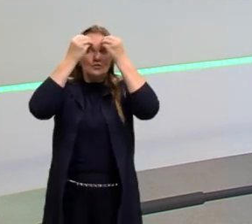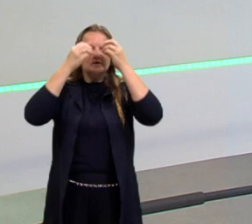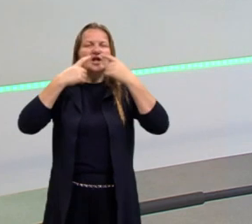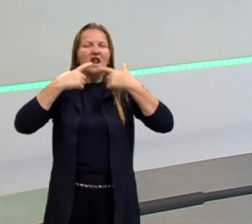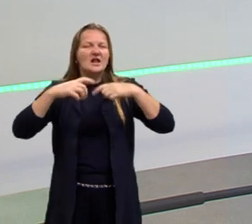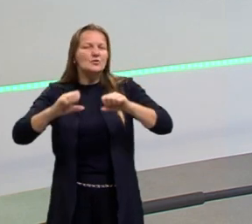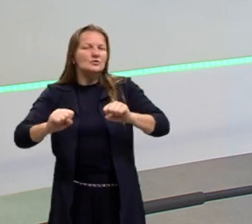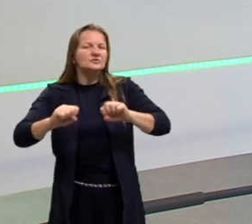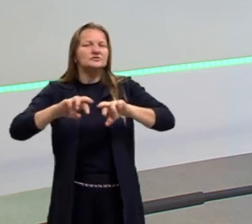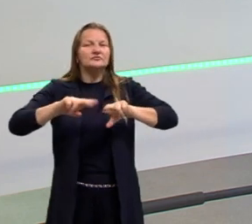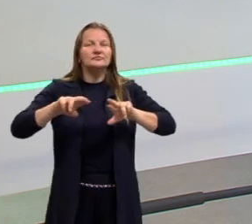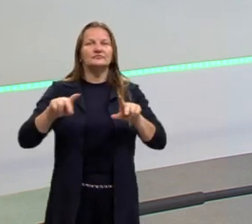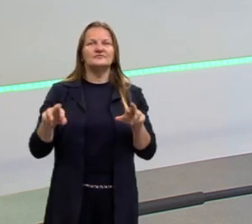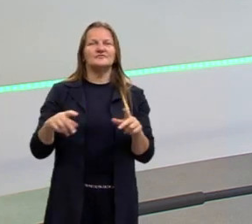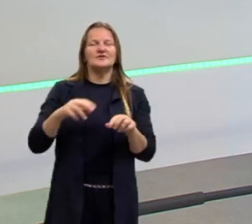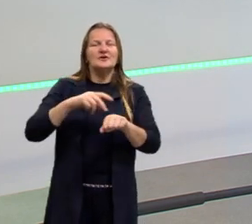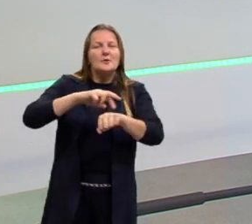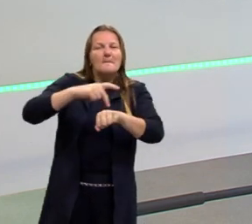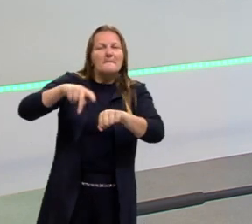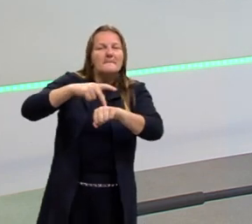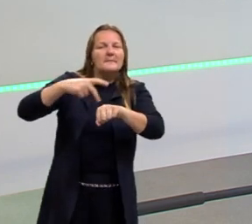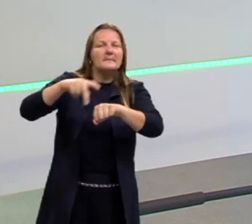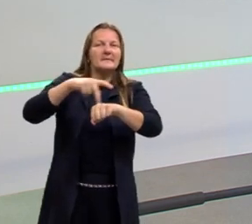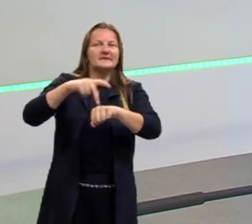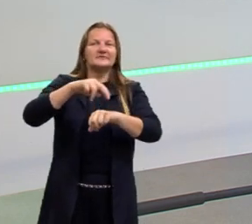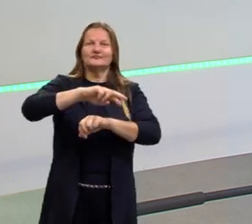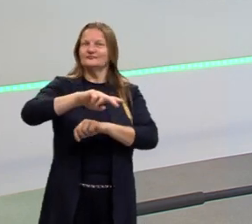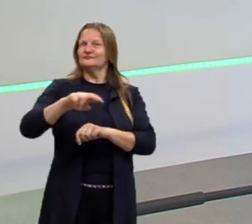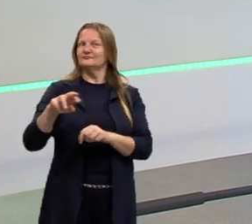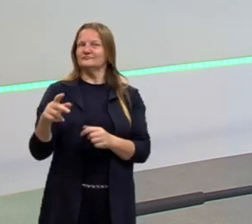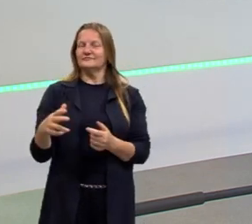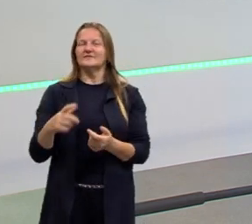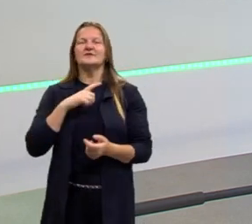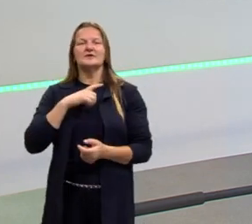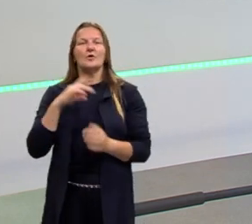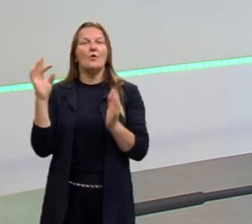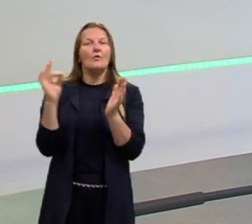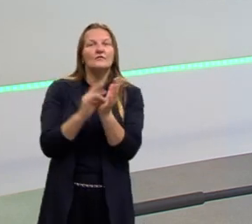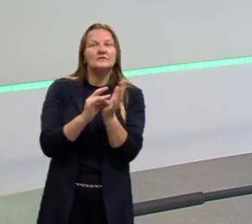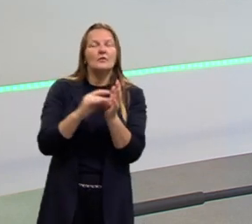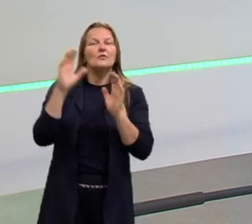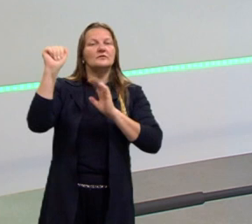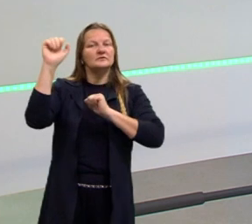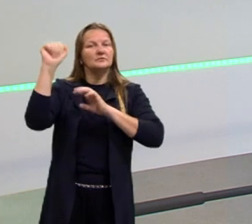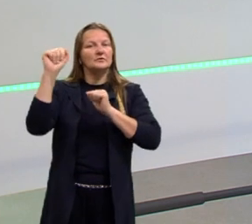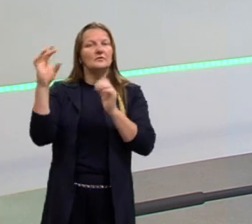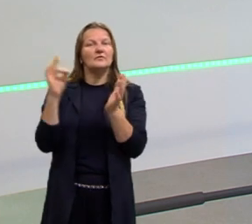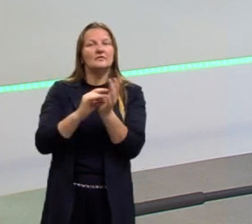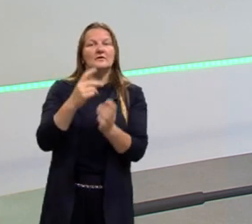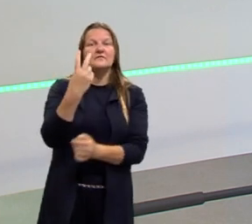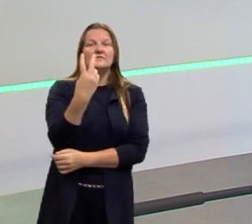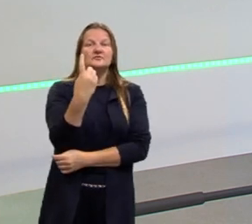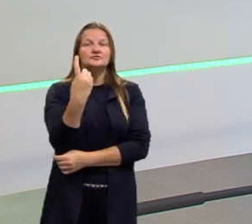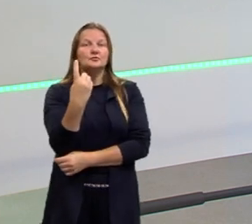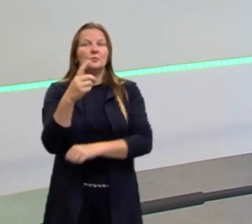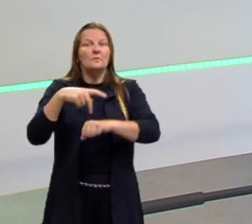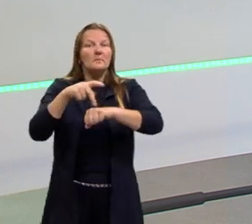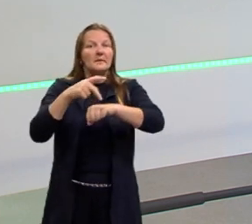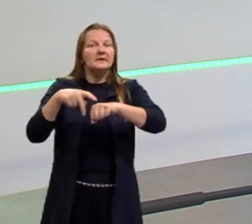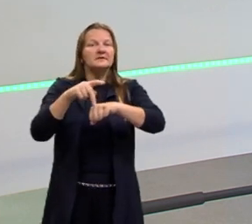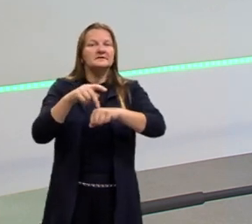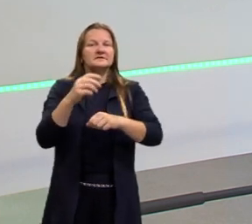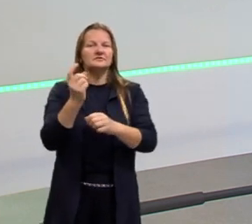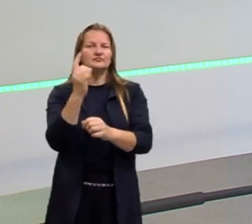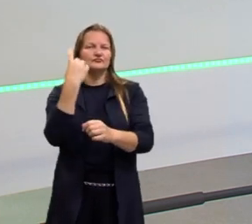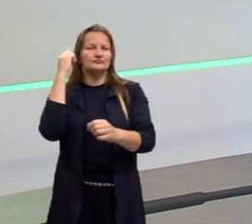cultural que existe nesses países. Uma vez que a língua espanhola oficialmente faz parte de 21 países, como já falamos